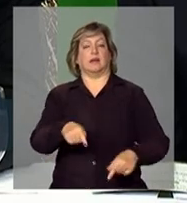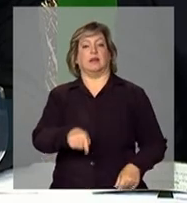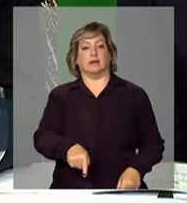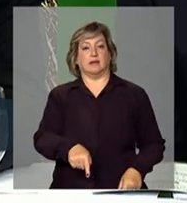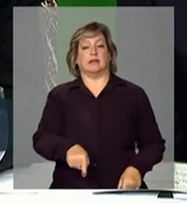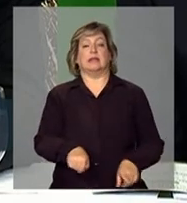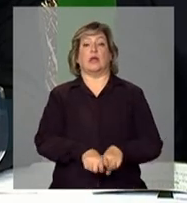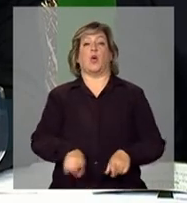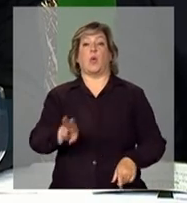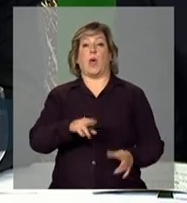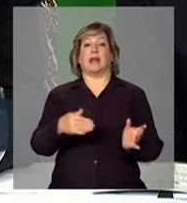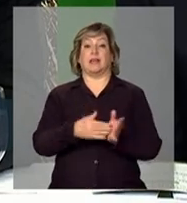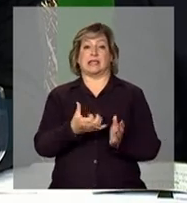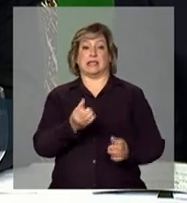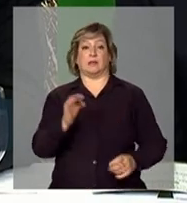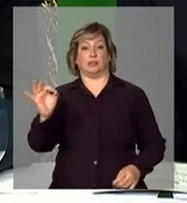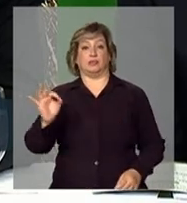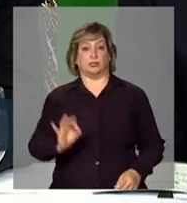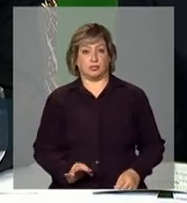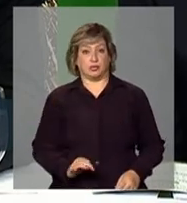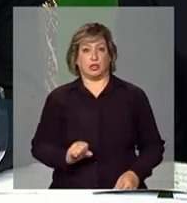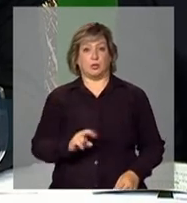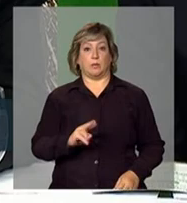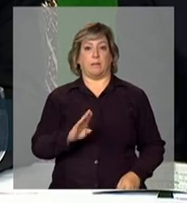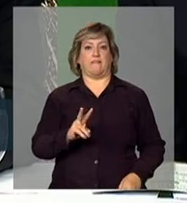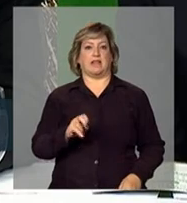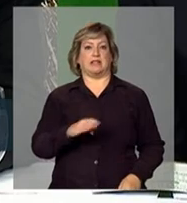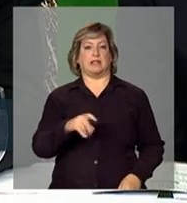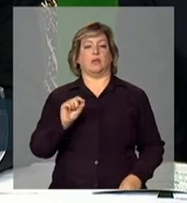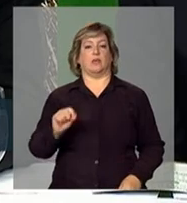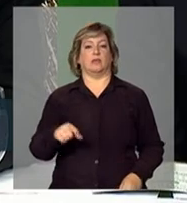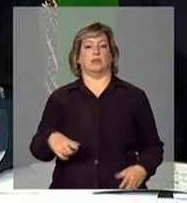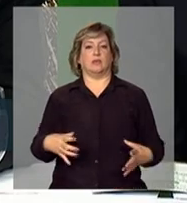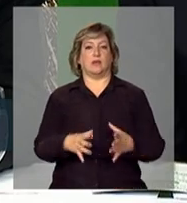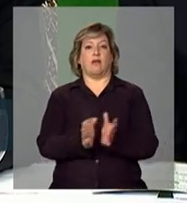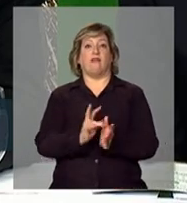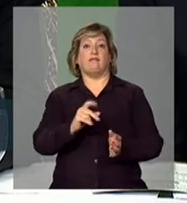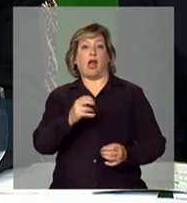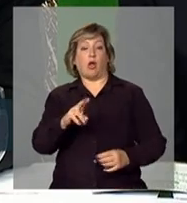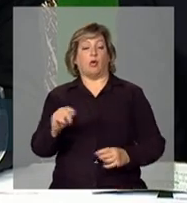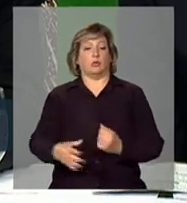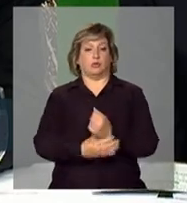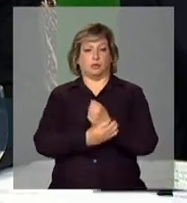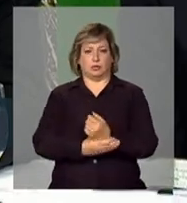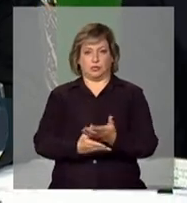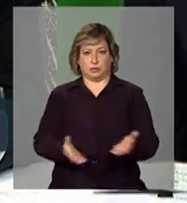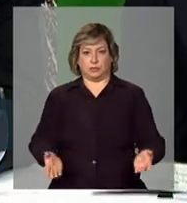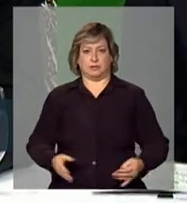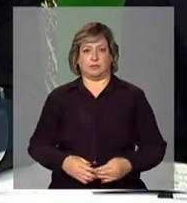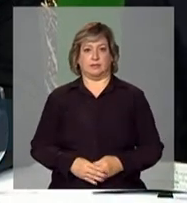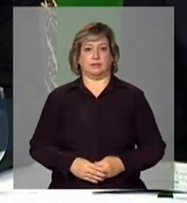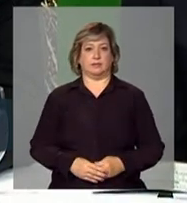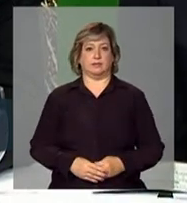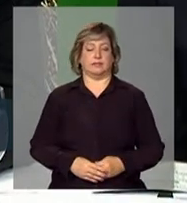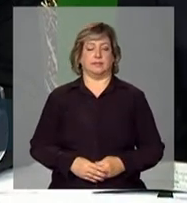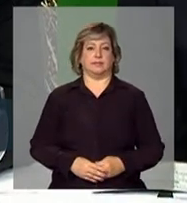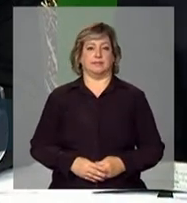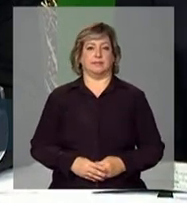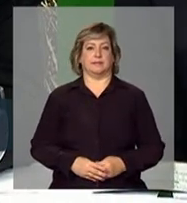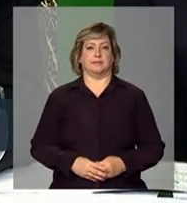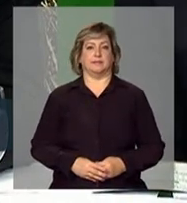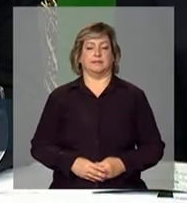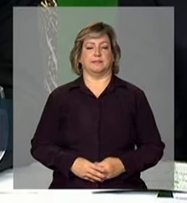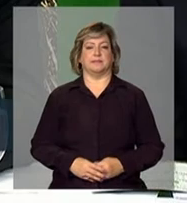usados até 60% de subvenção nos valores segurados. Próxima pergunta.